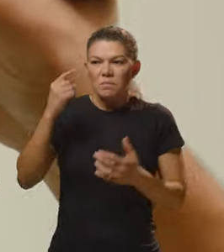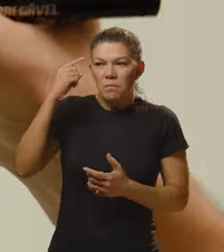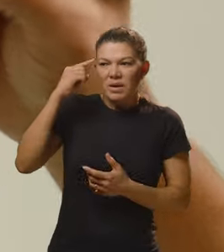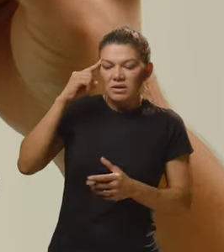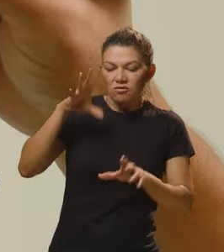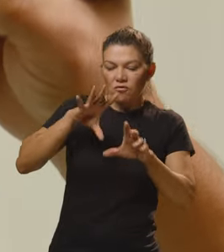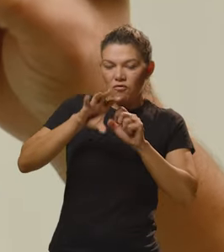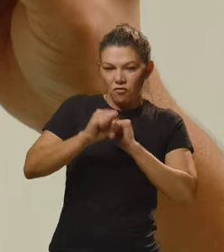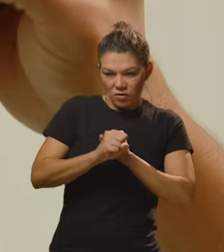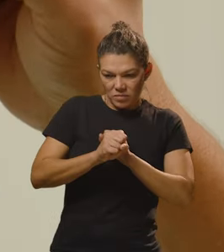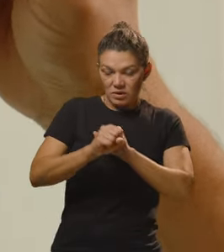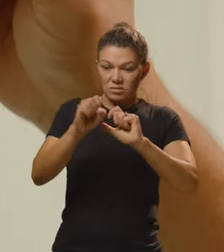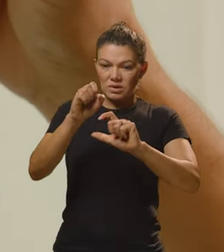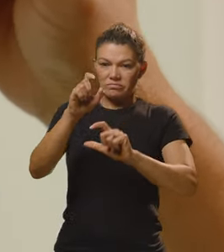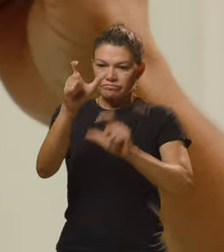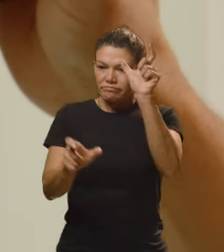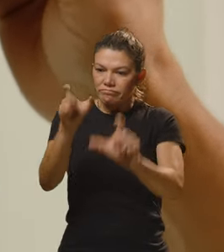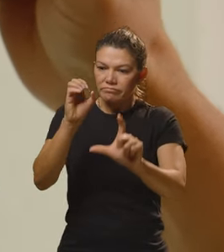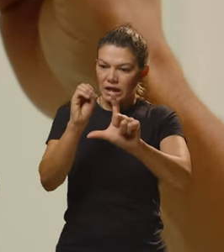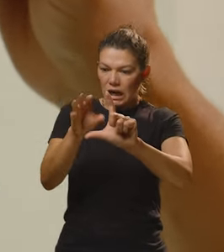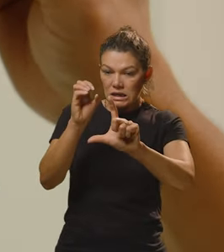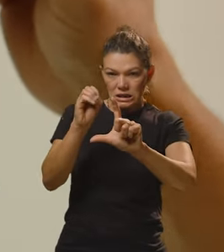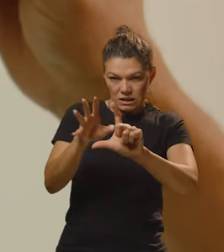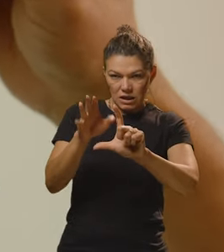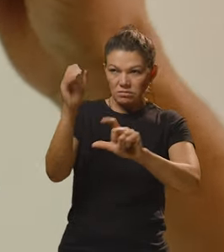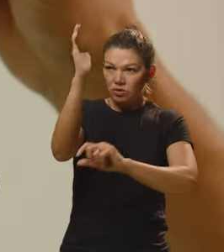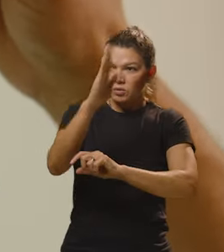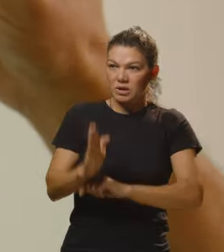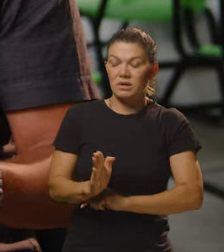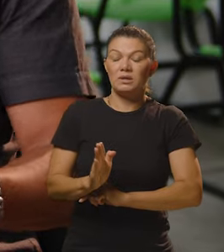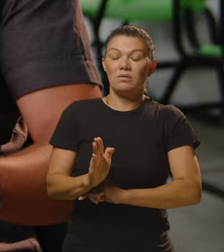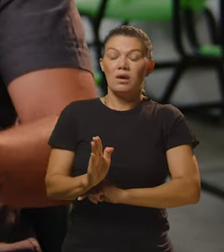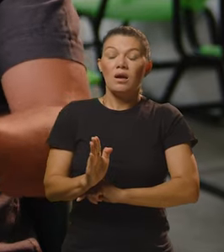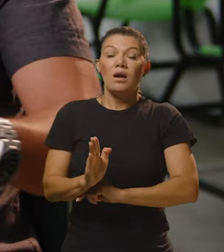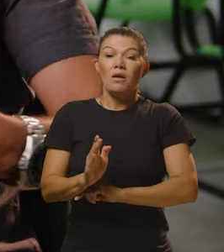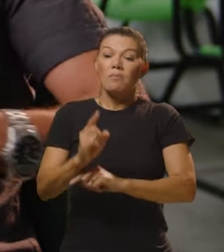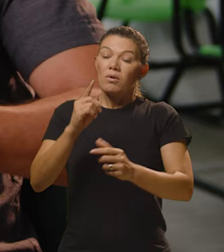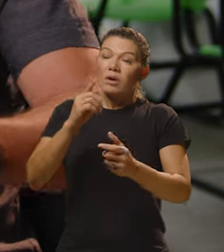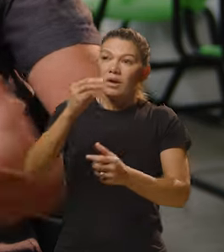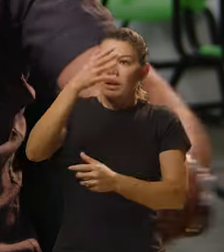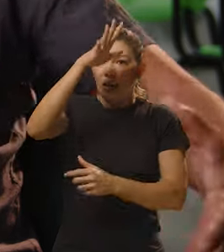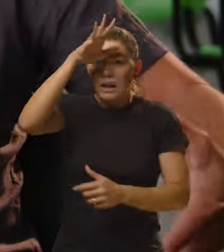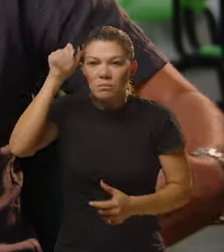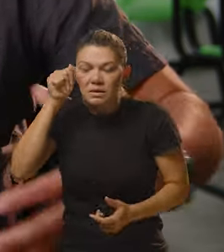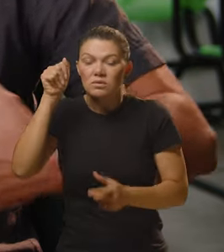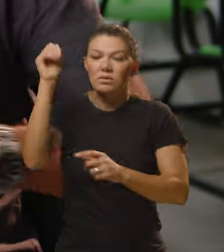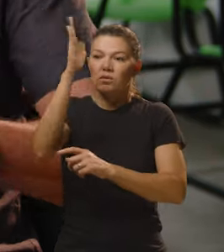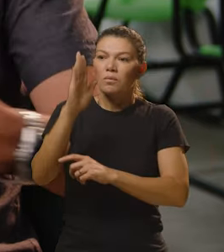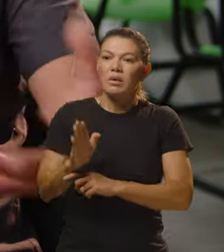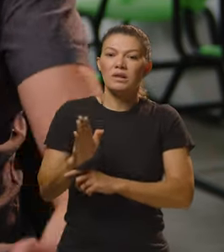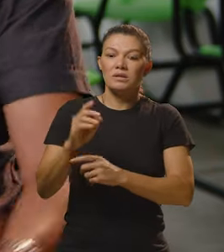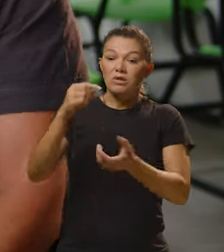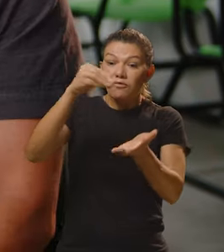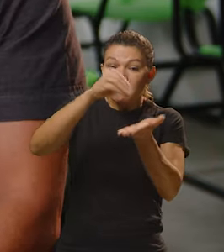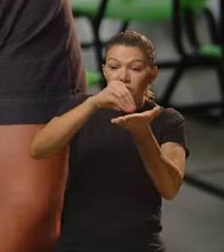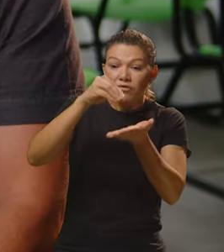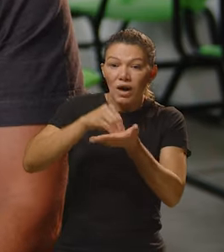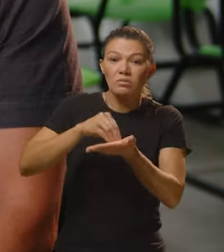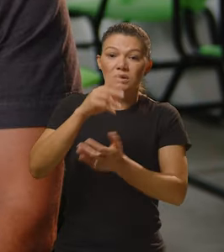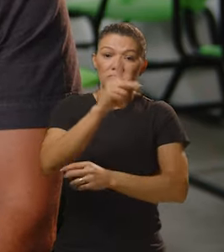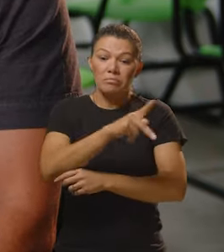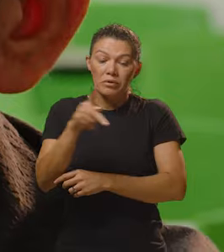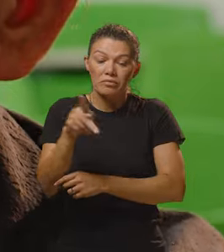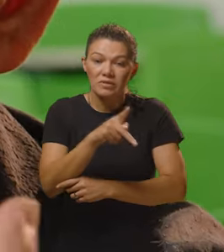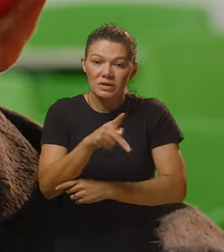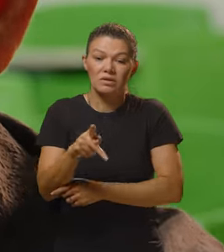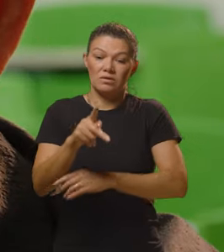Quando a gente pensa a formação de licenciados no Brasil, é porque de fato, não só na Amazônia, mas no Brasil como um todo há